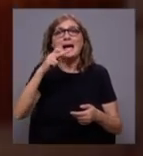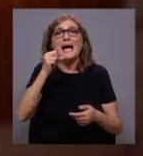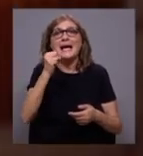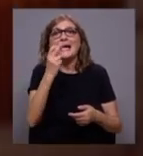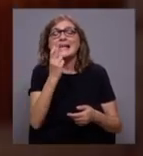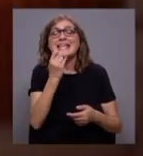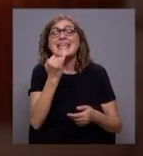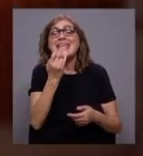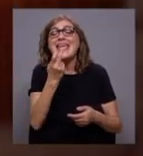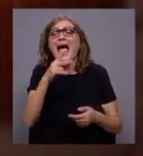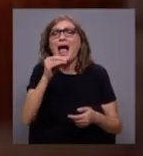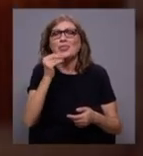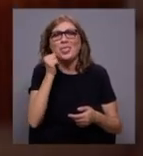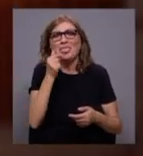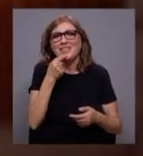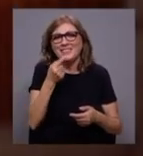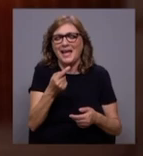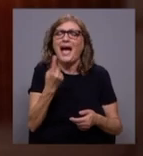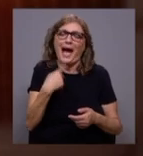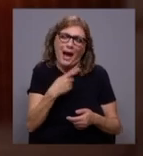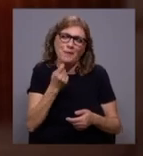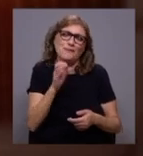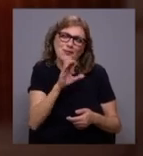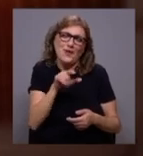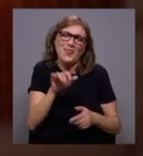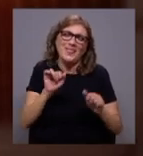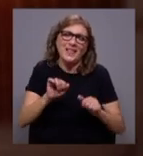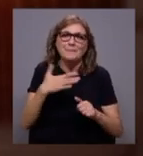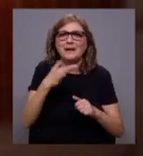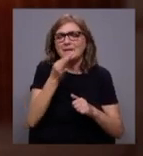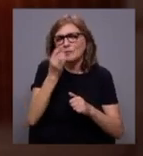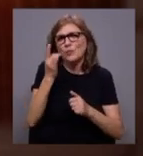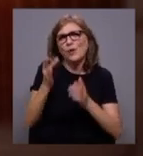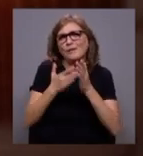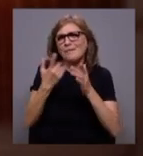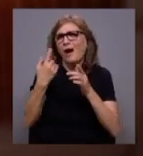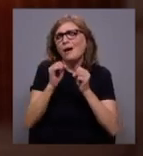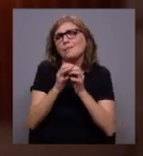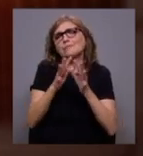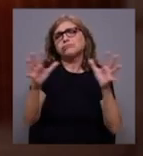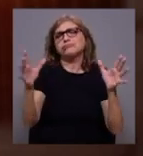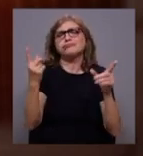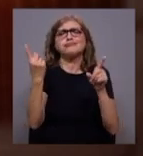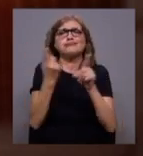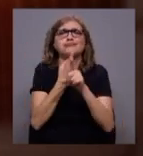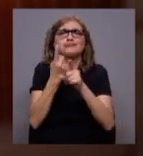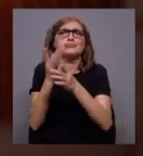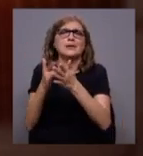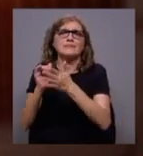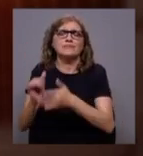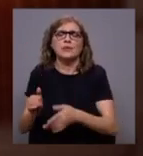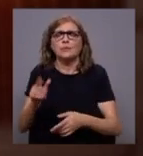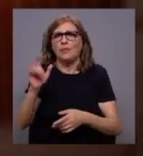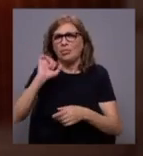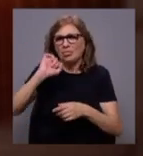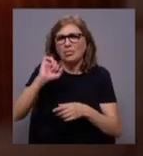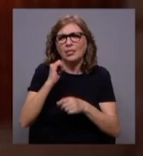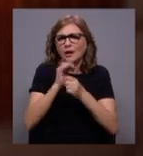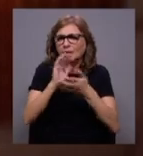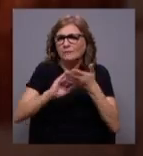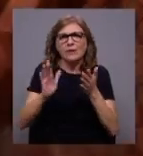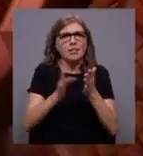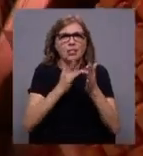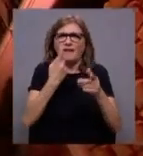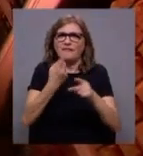com tudo? Creio que existe um estilo Saramaguiano, embora estejamos a falar de uma obra muito vasta e diversa. Uma obra que tem livros,